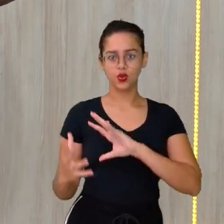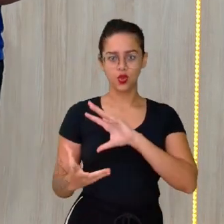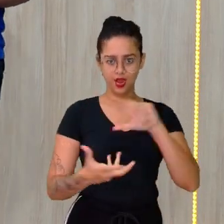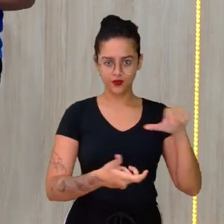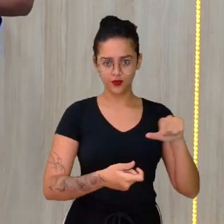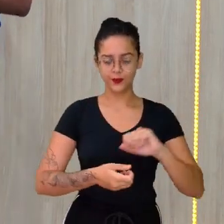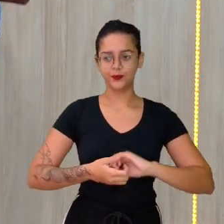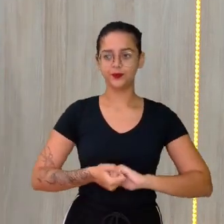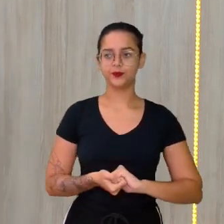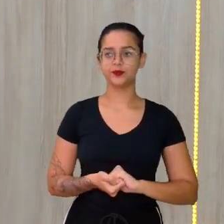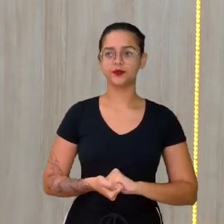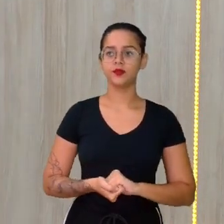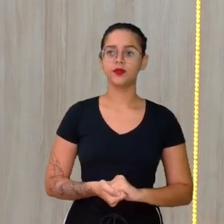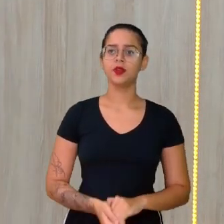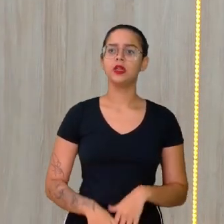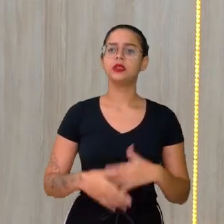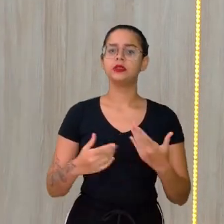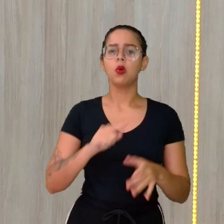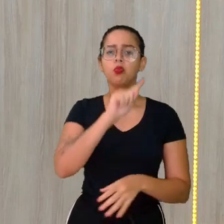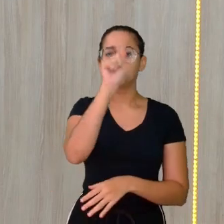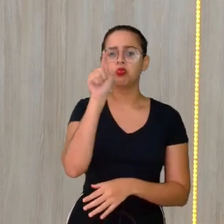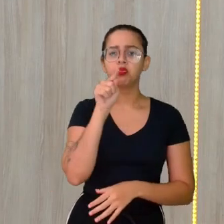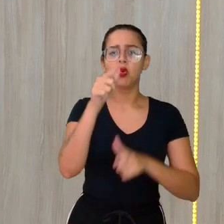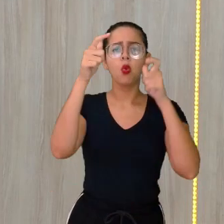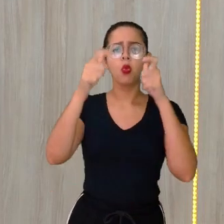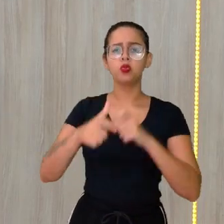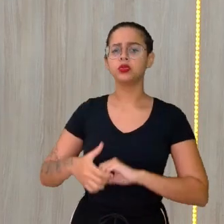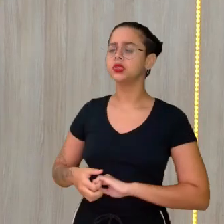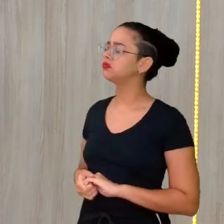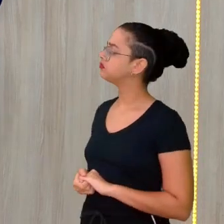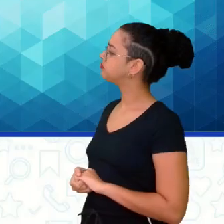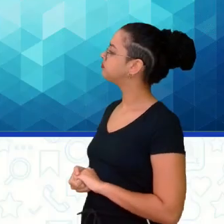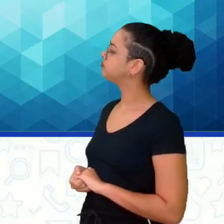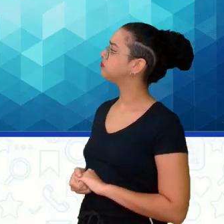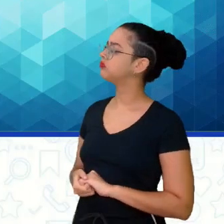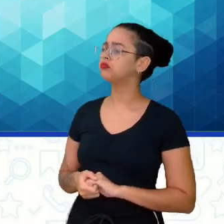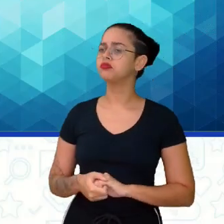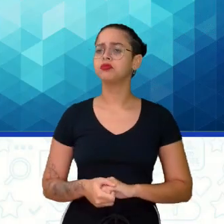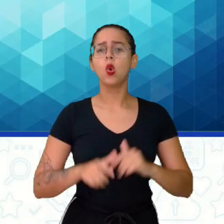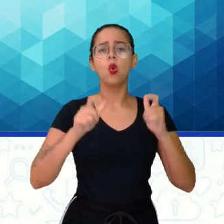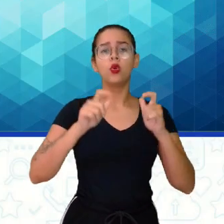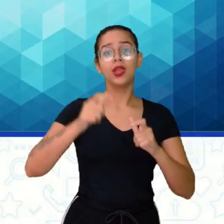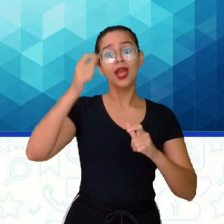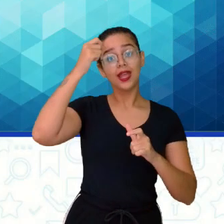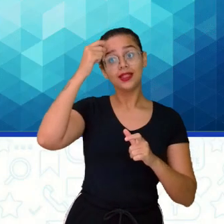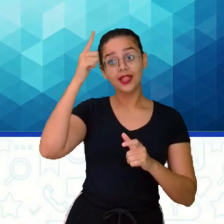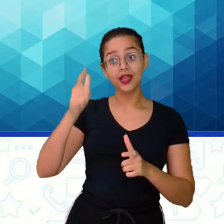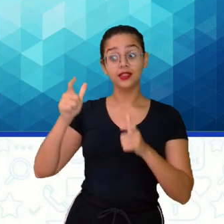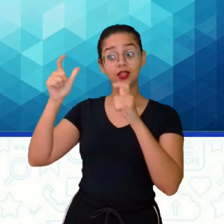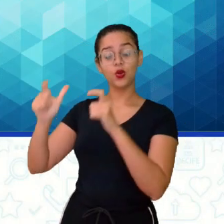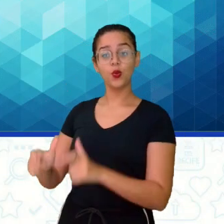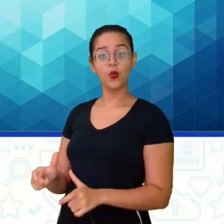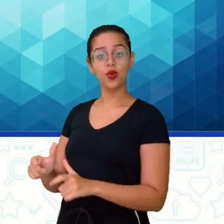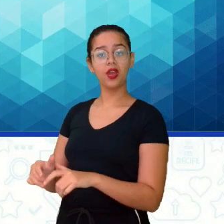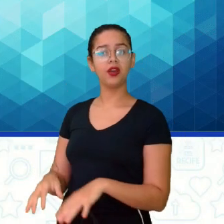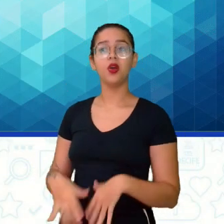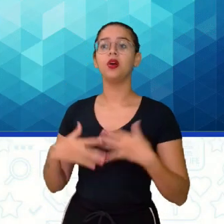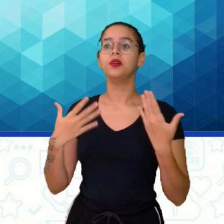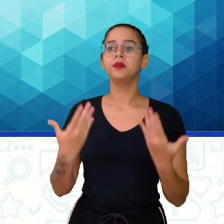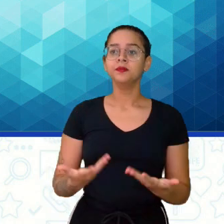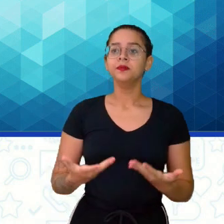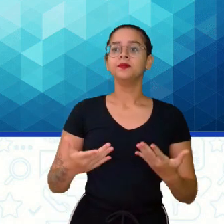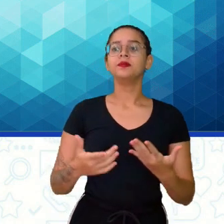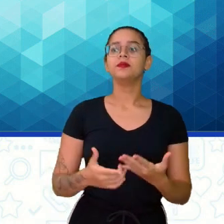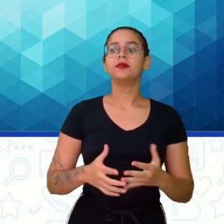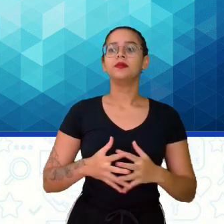Ok? Então, onde? Onde é o quê? É a ideia de localização. Onde ocorre o fenômeno